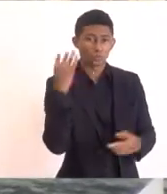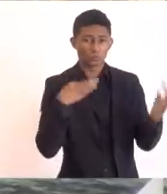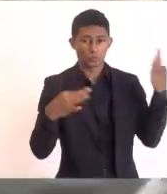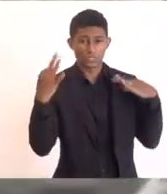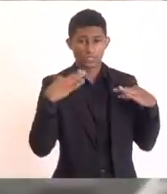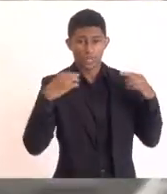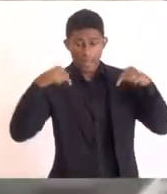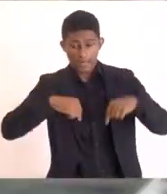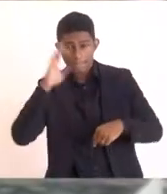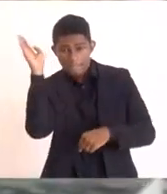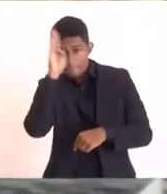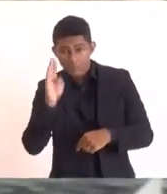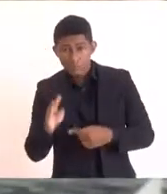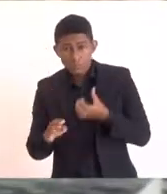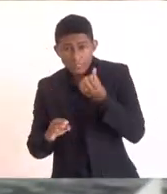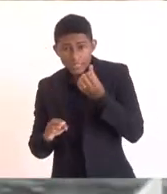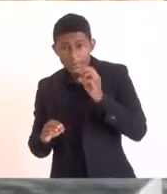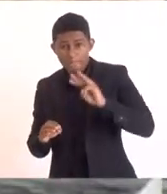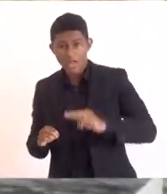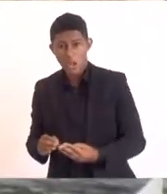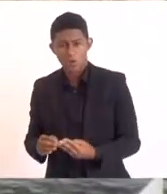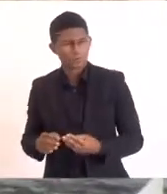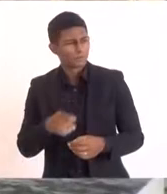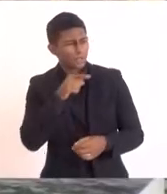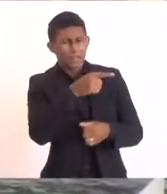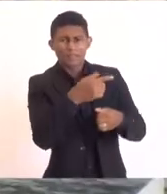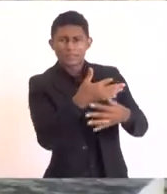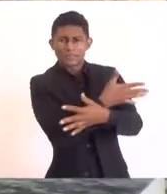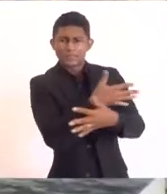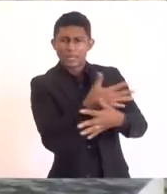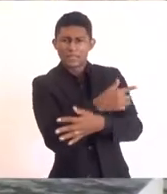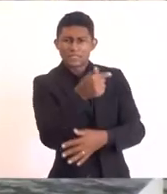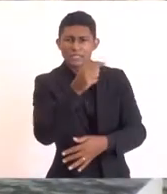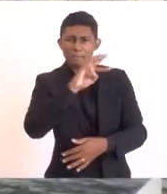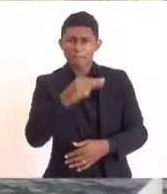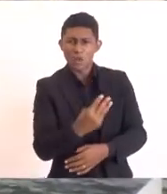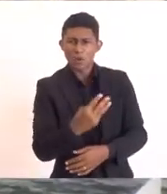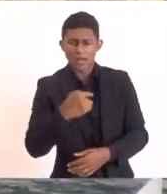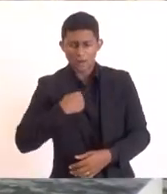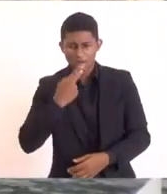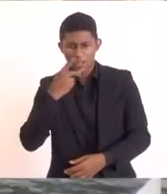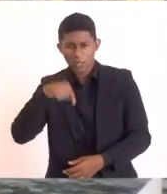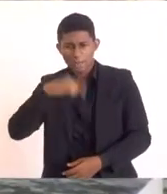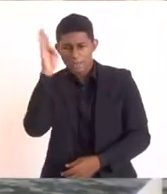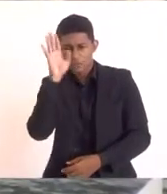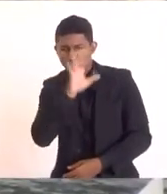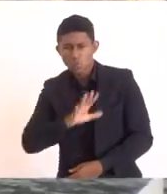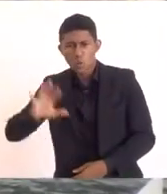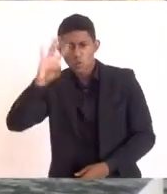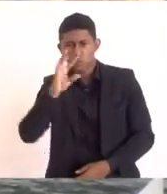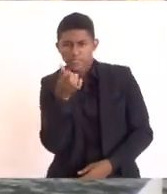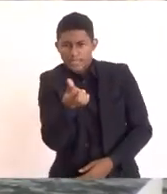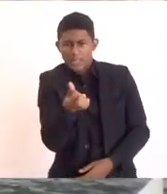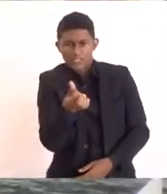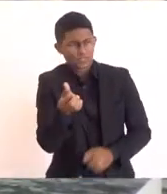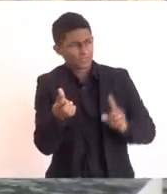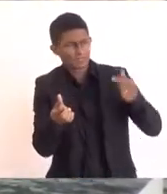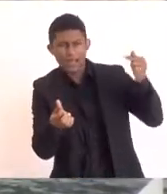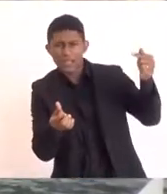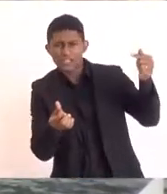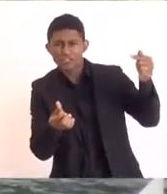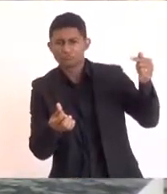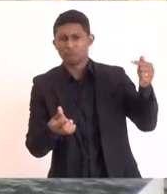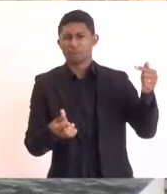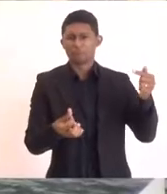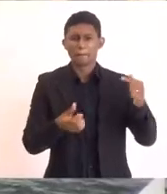isso eu estou falando da cidade de Buenos Aires. E, no Brasil, eu estou falando do Brasil todo. E por que isso? Então, gente tem que